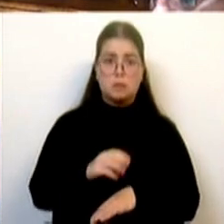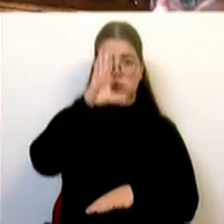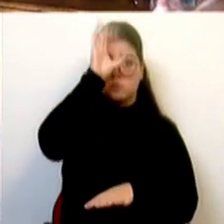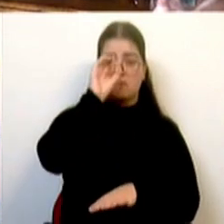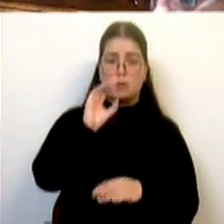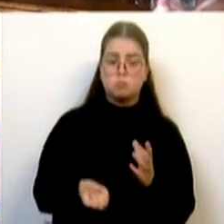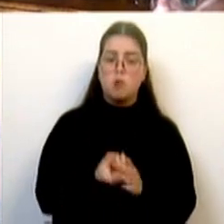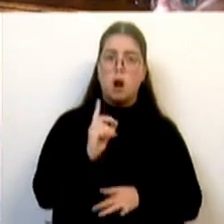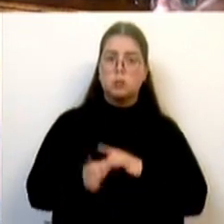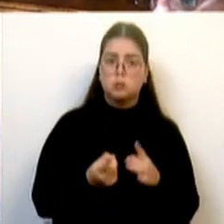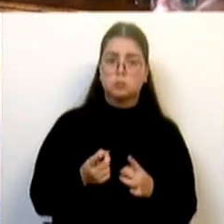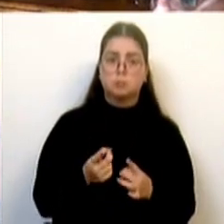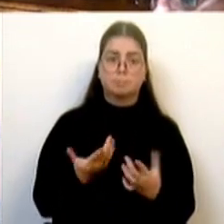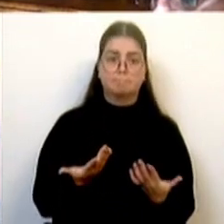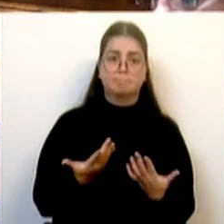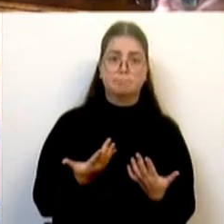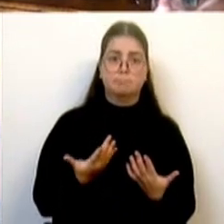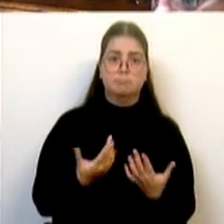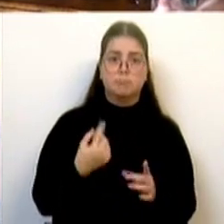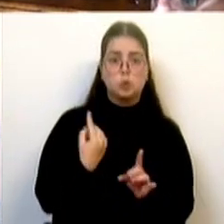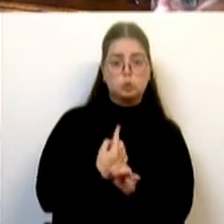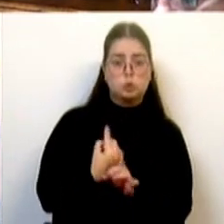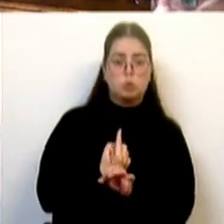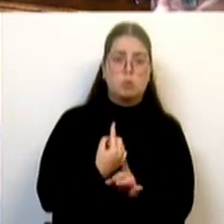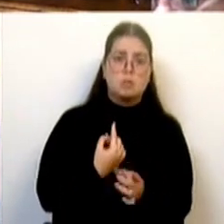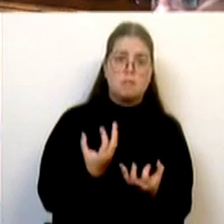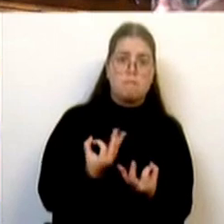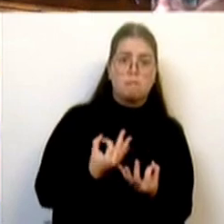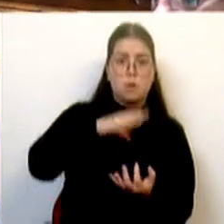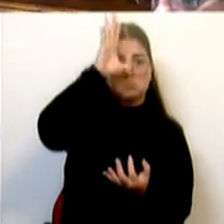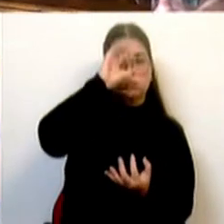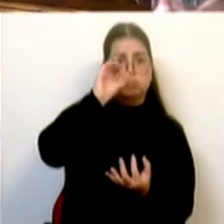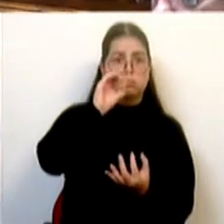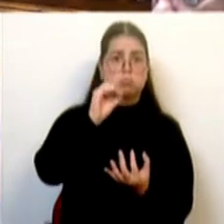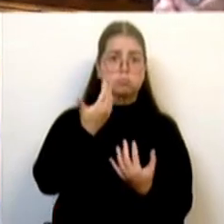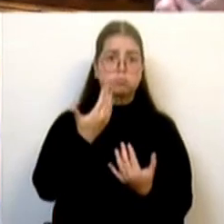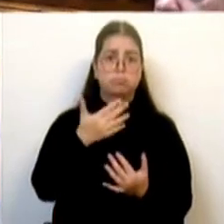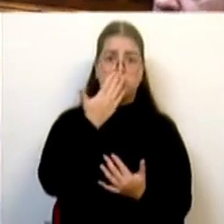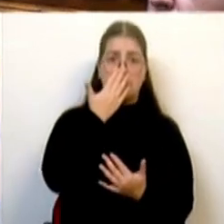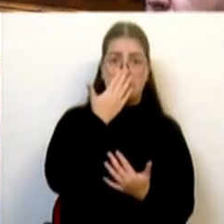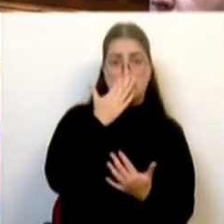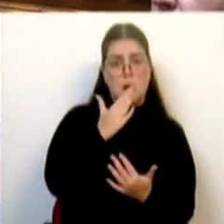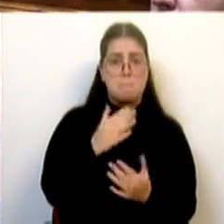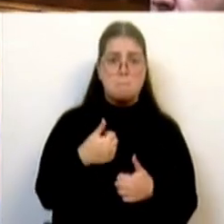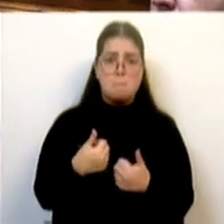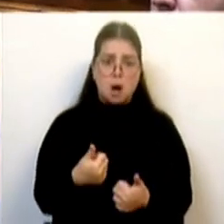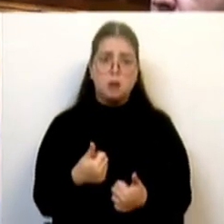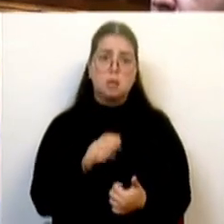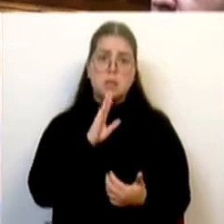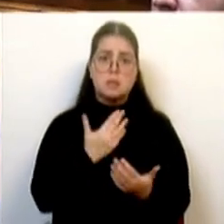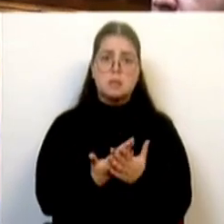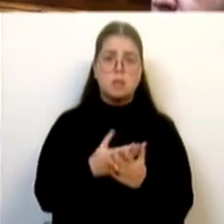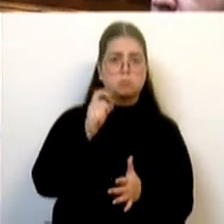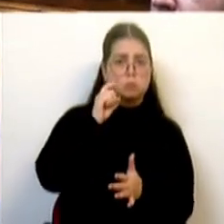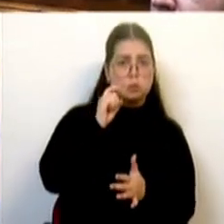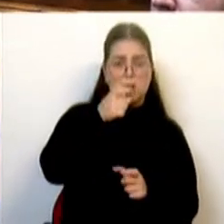óbvio no Estado que quer ter o bom nome salvaguardado, que é ter um regime de transição que salvaguarda aquelas pessoas e aquelas entidades